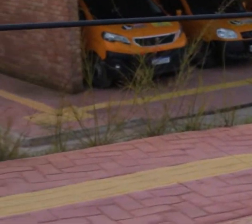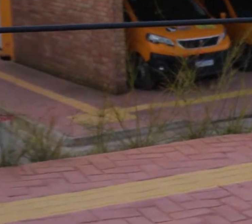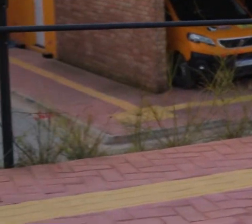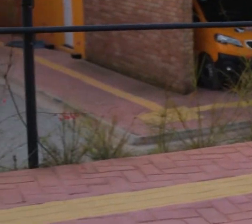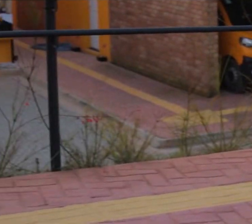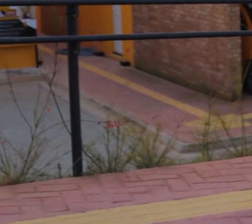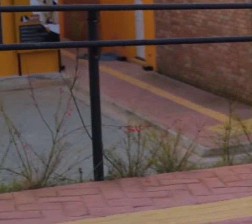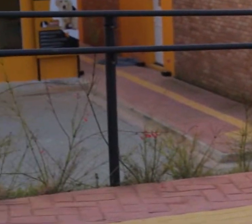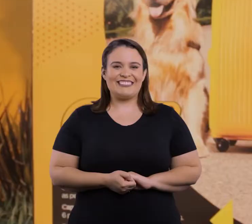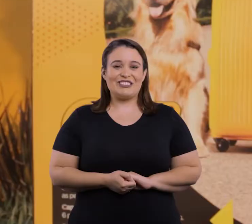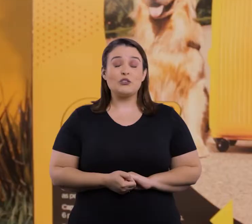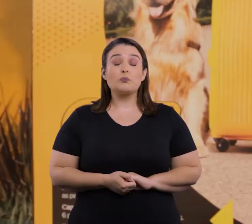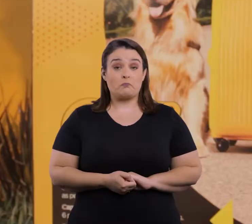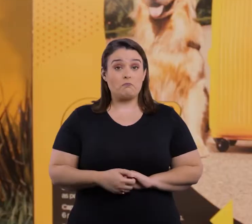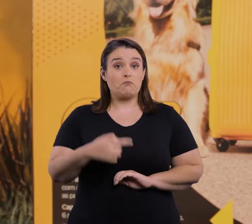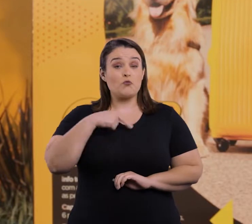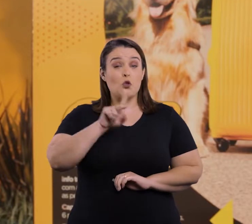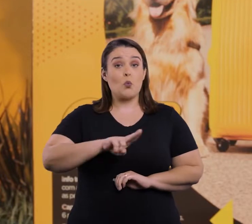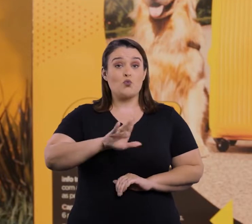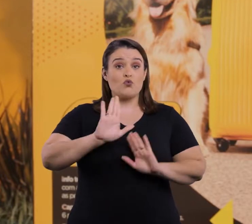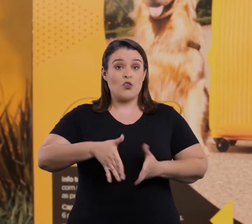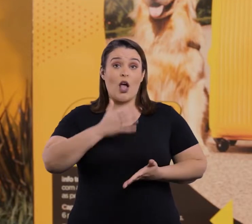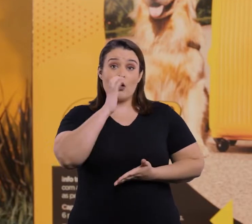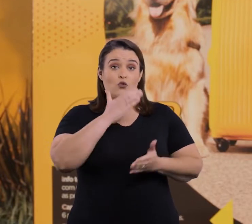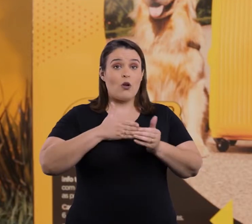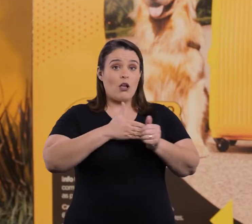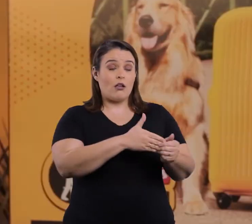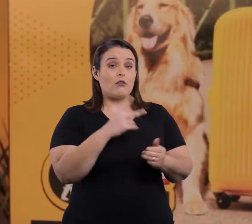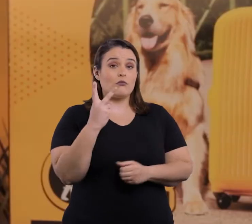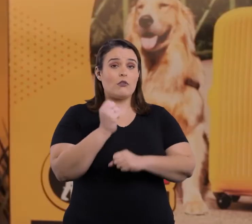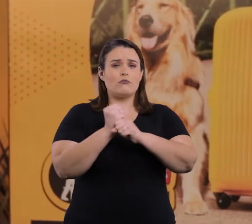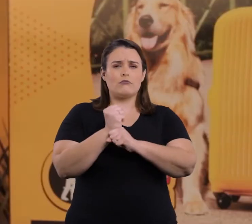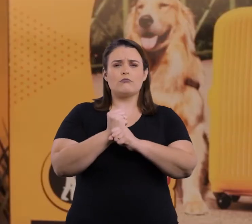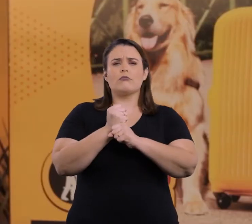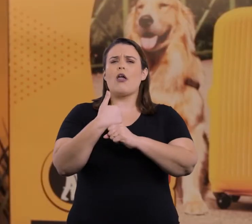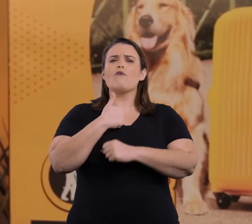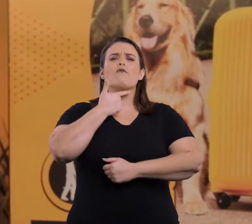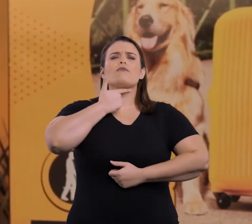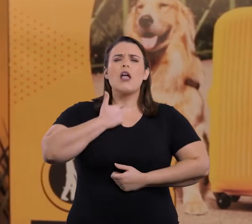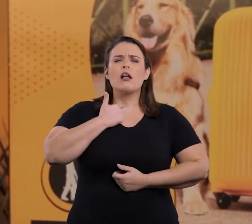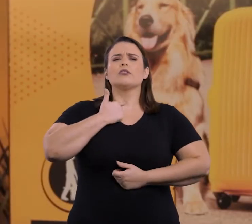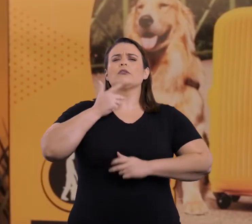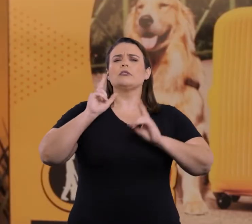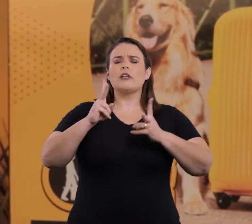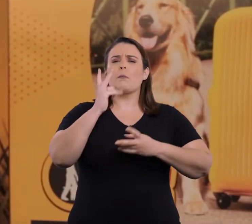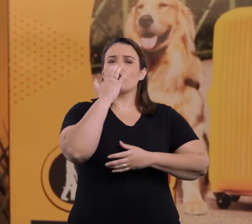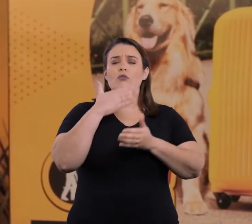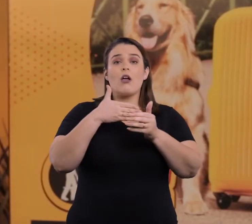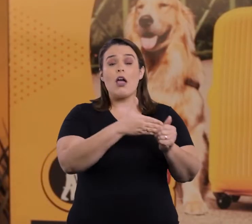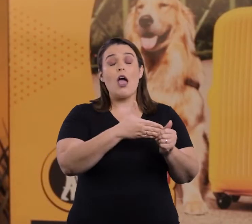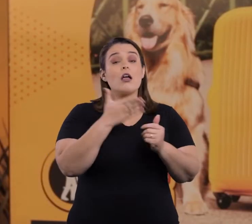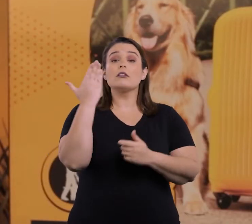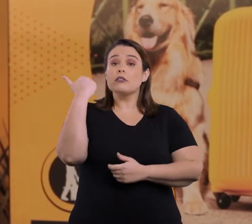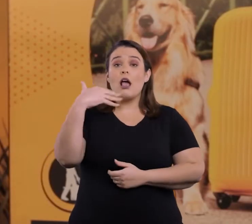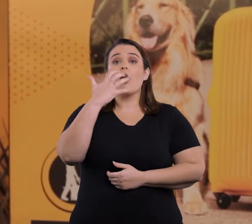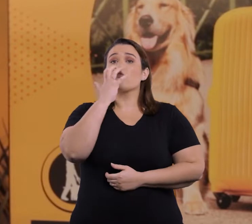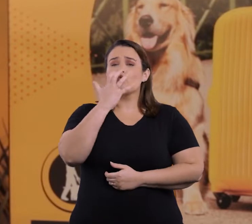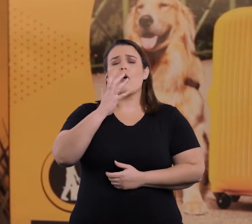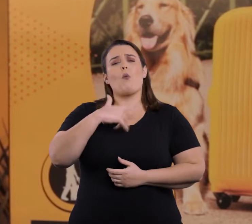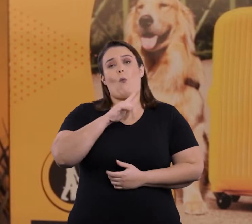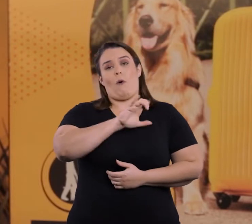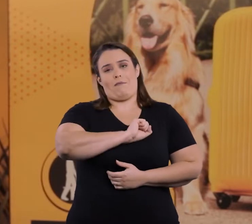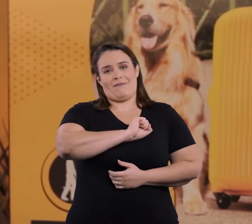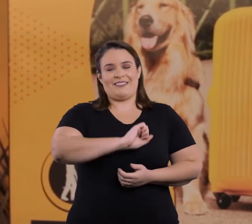relacionamento do Instituto Magnus. Eu sou usuário de cão-guia há dois anos, sempre tive vontade de ter um cão-guia, sempre tive cachorro,